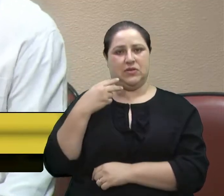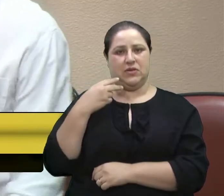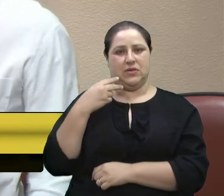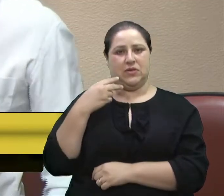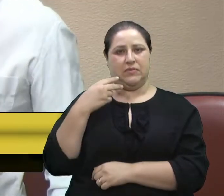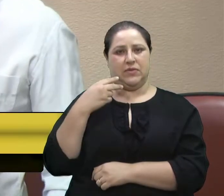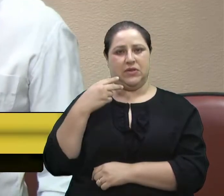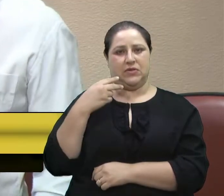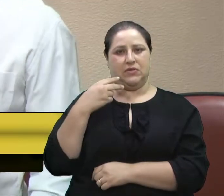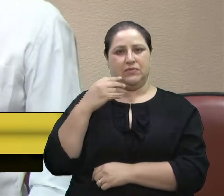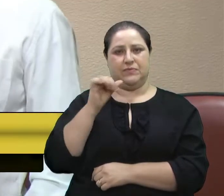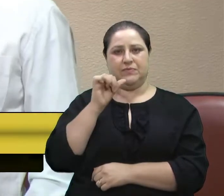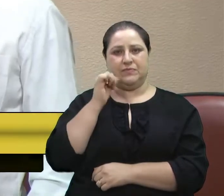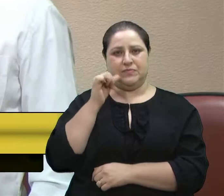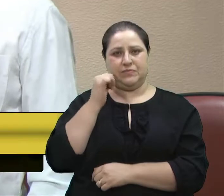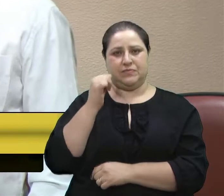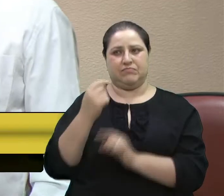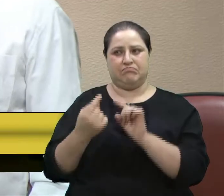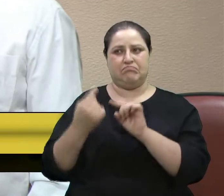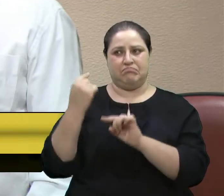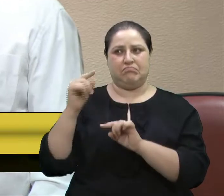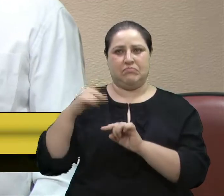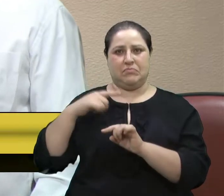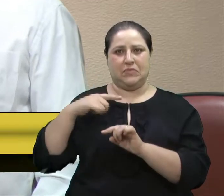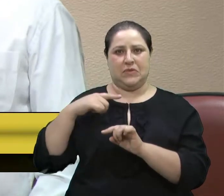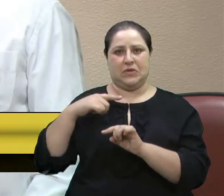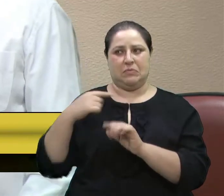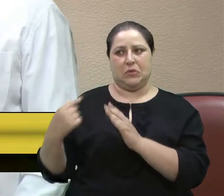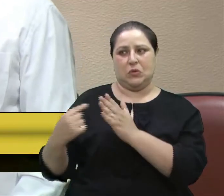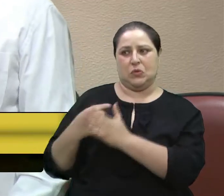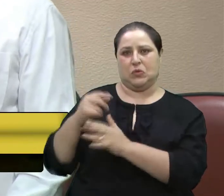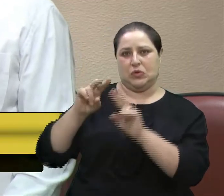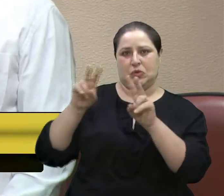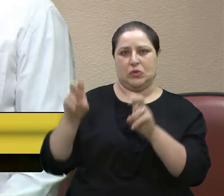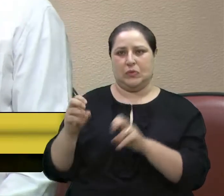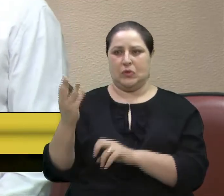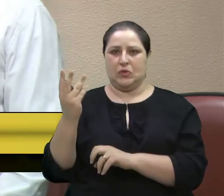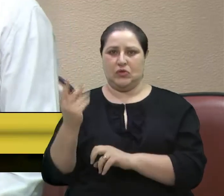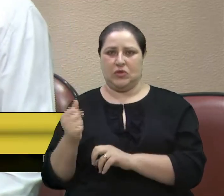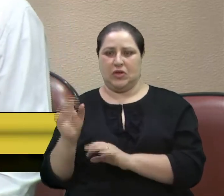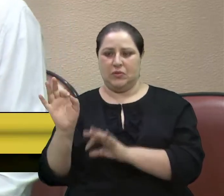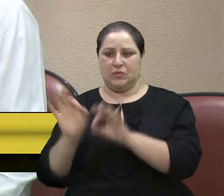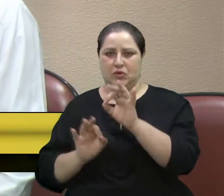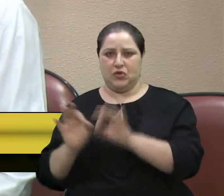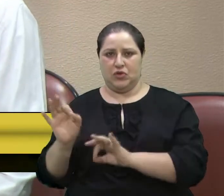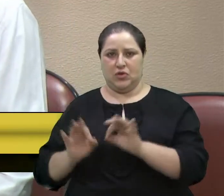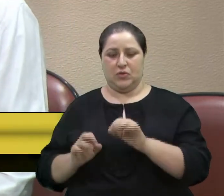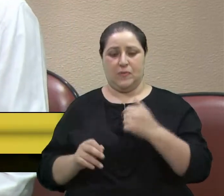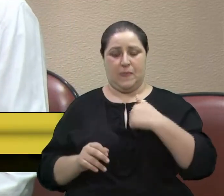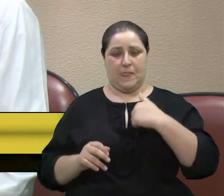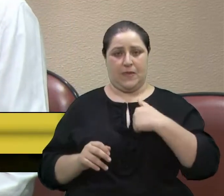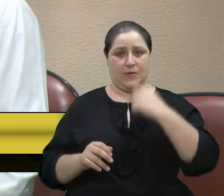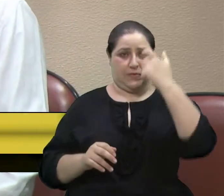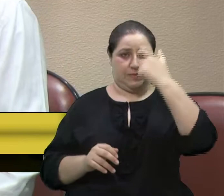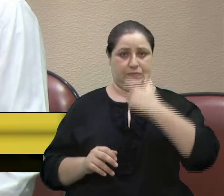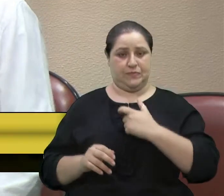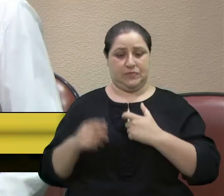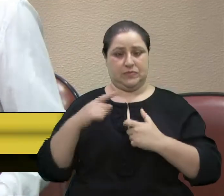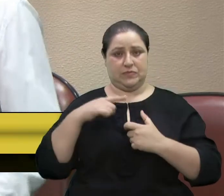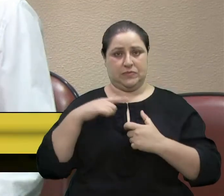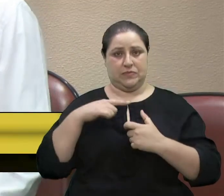atrás, fomos questionados sobre projetos, quantidade. Este vereador tinha